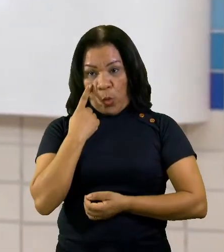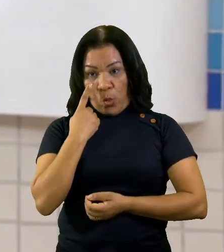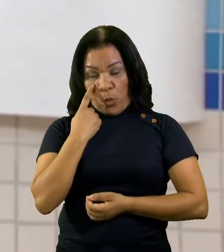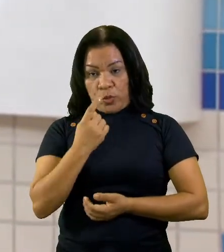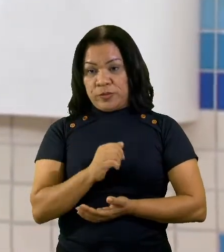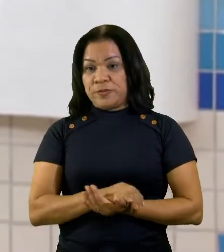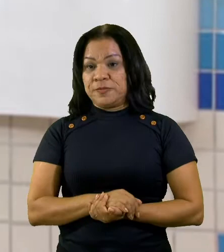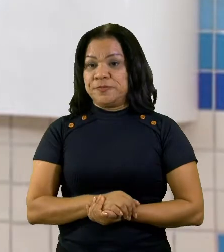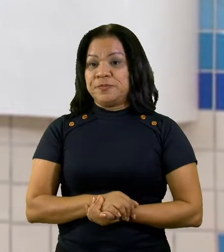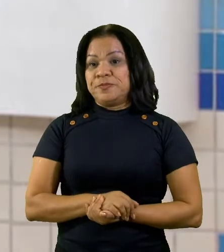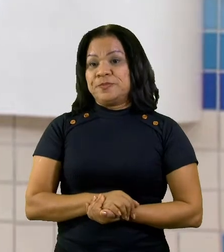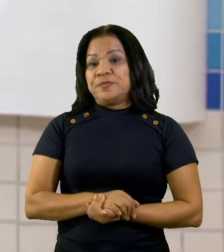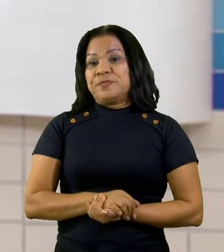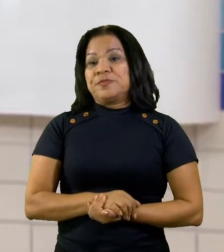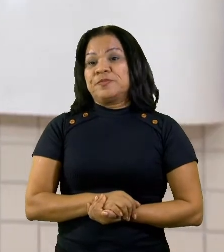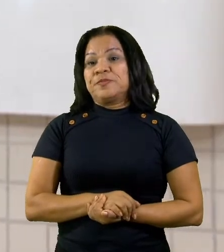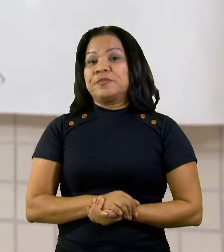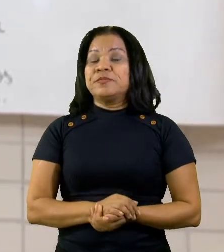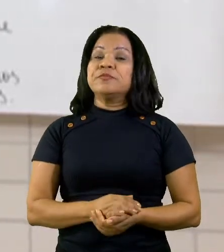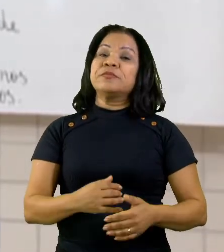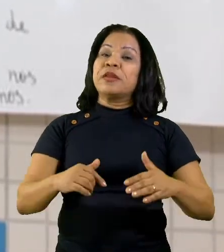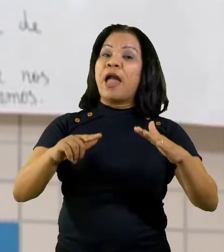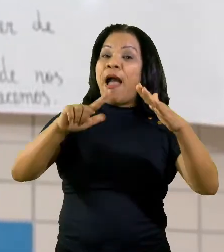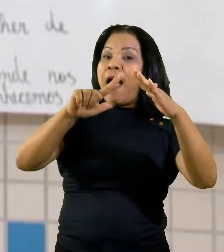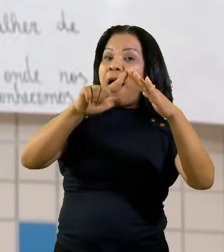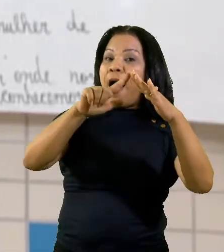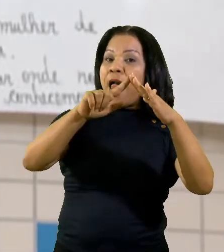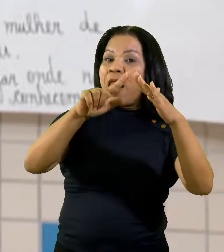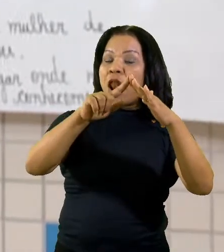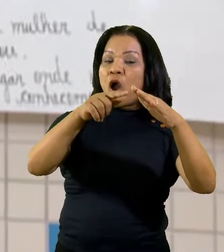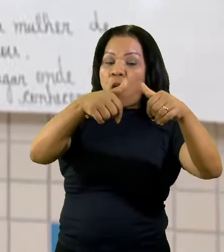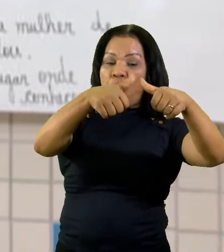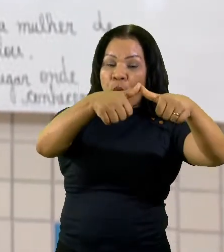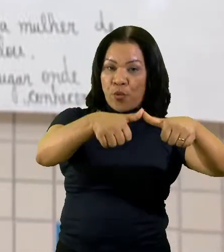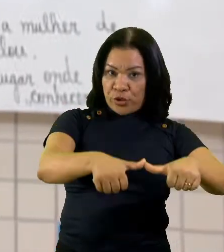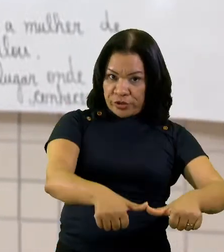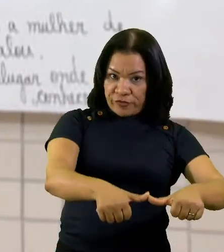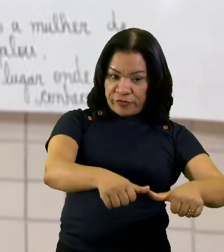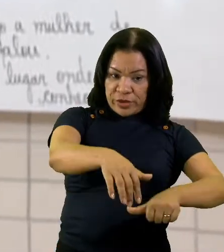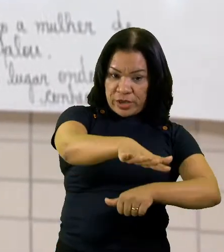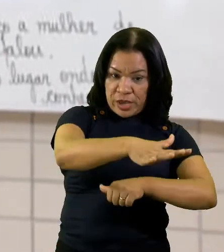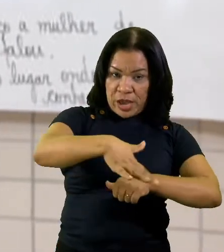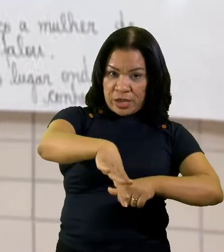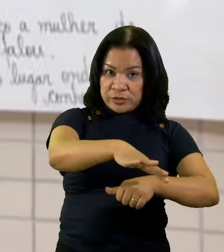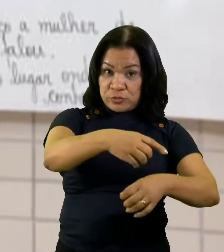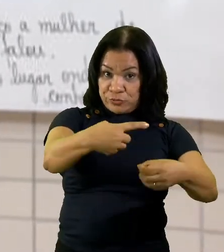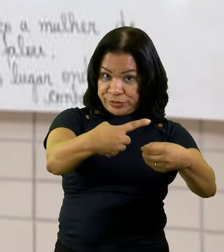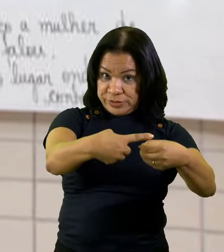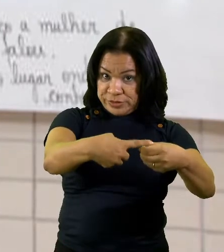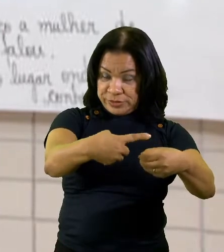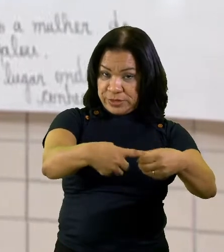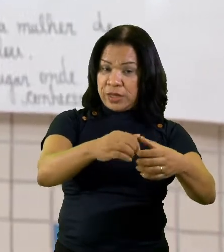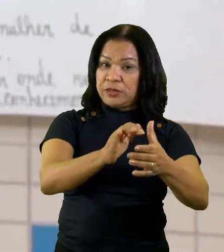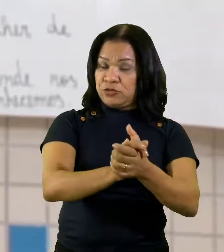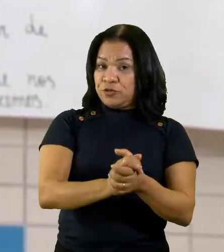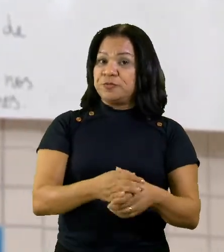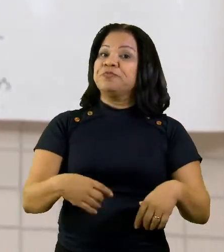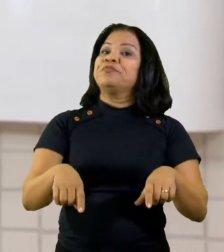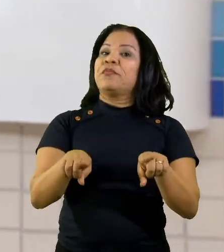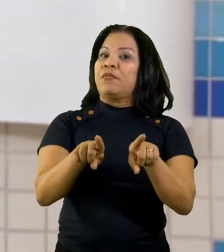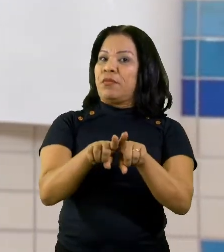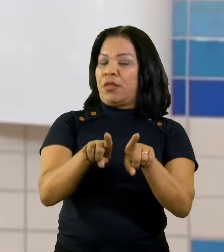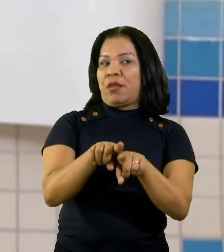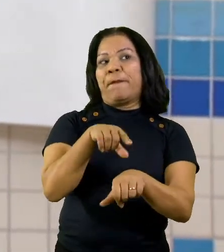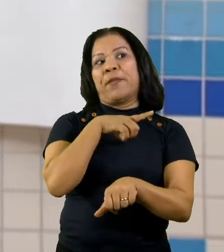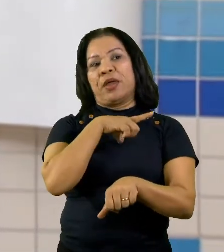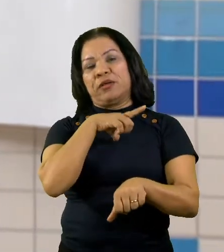frase também foi retirada da carta argumentativa. Veja